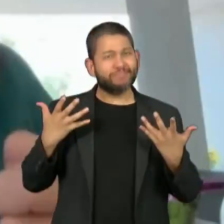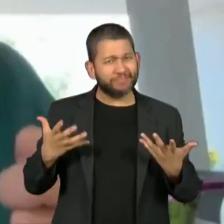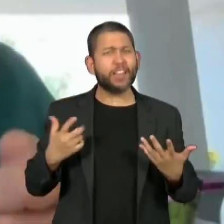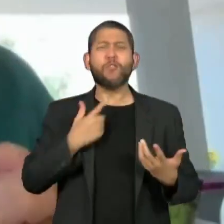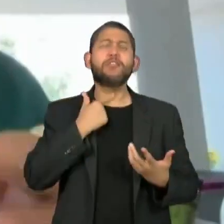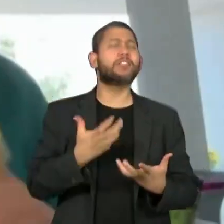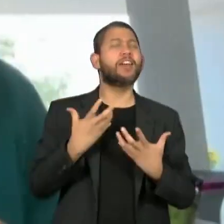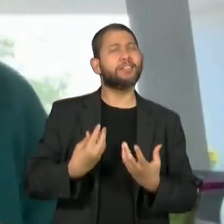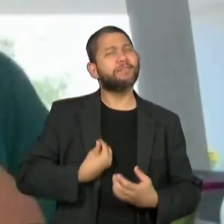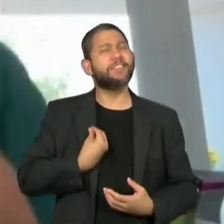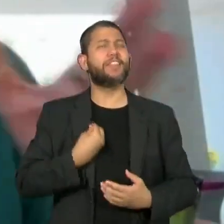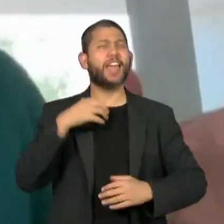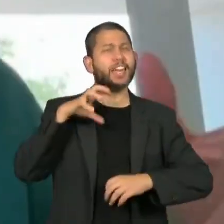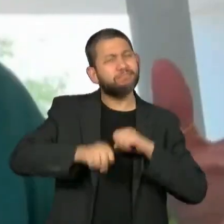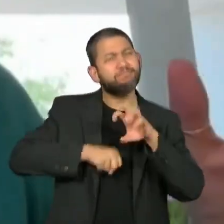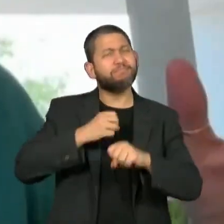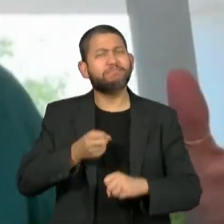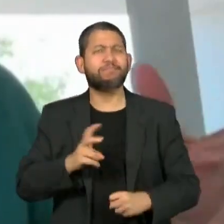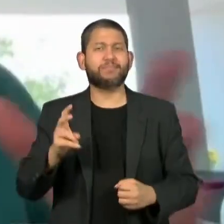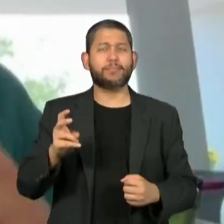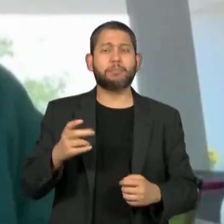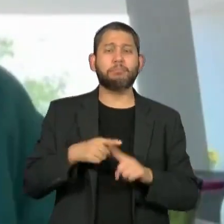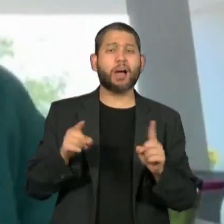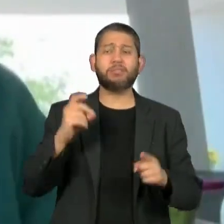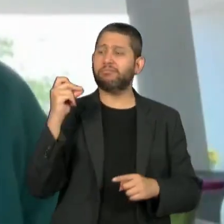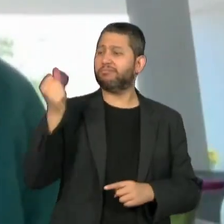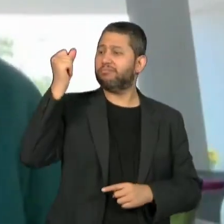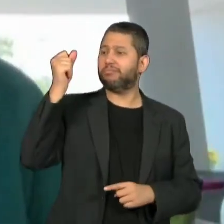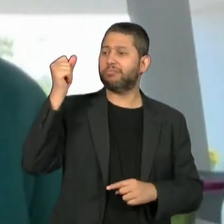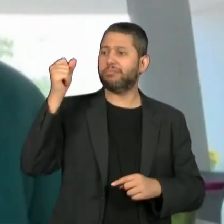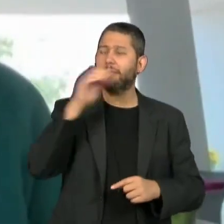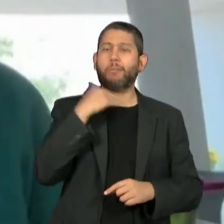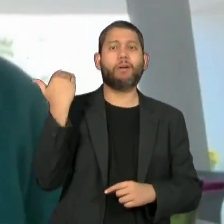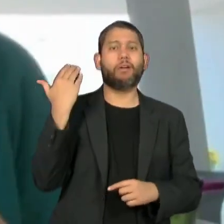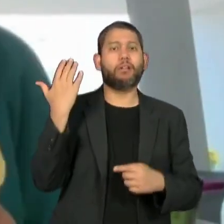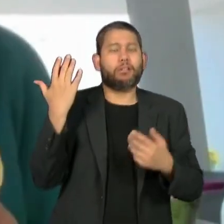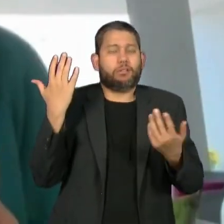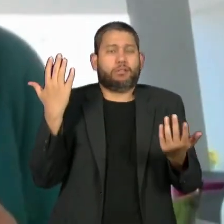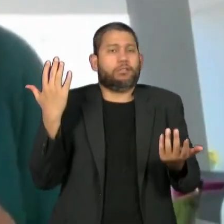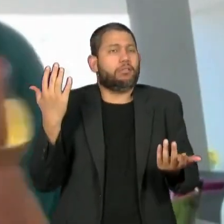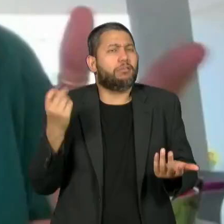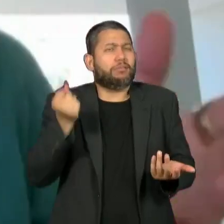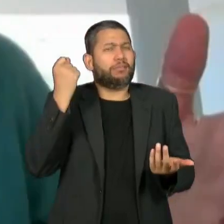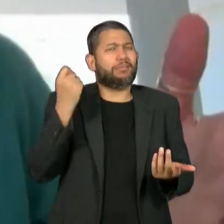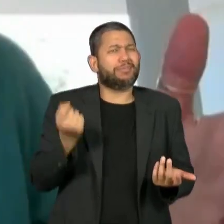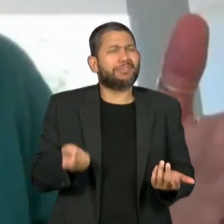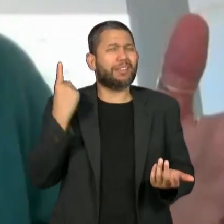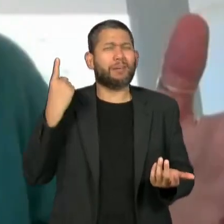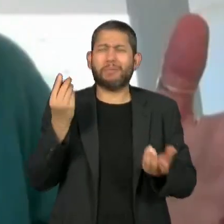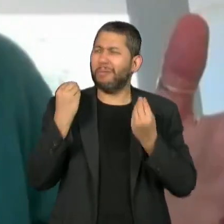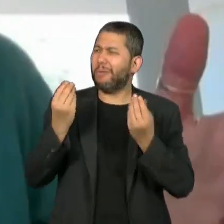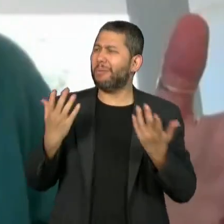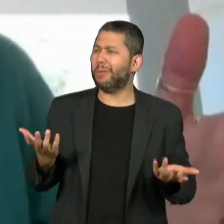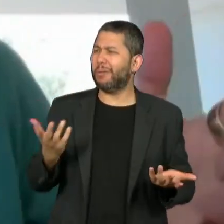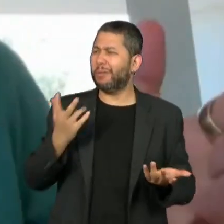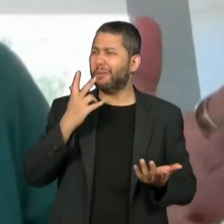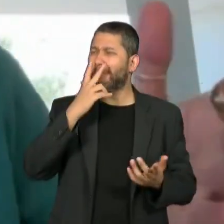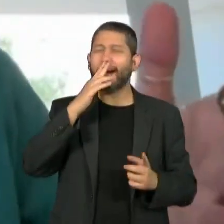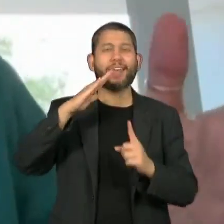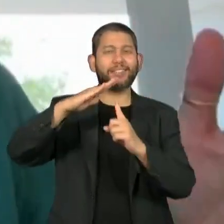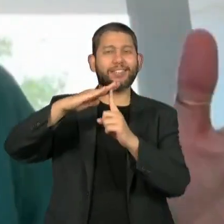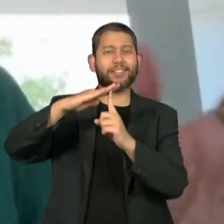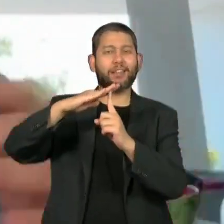queremos viver por cima de tudo. E em um abrir e cerrar de olhos, nos morimos, não? Que coisa, como veis, que